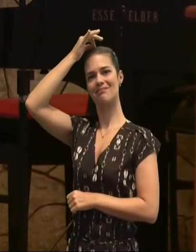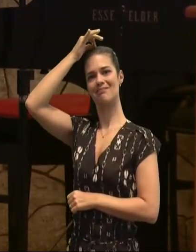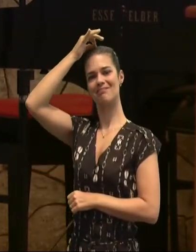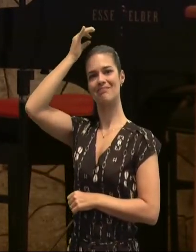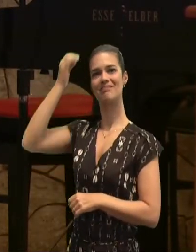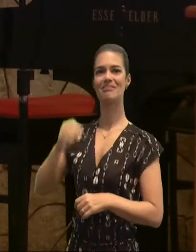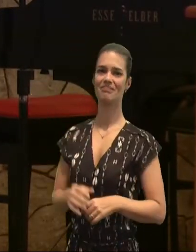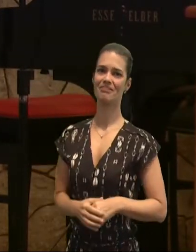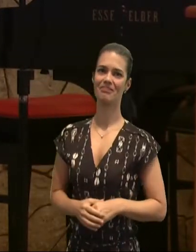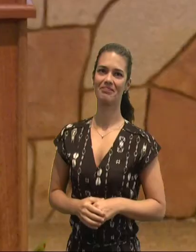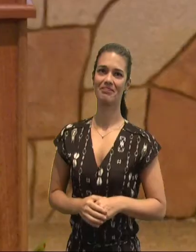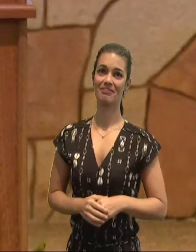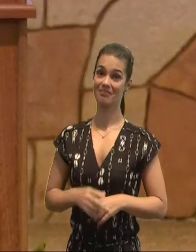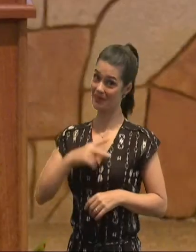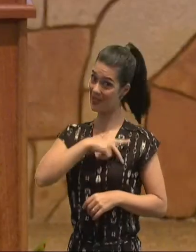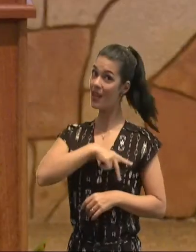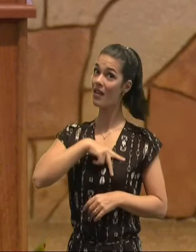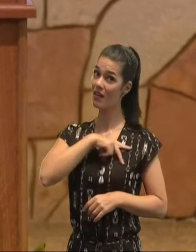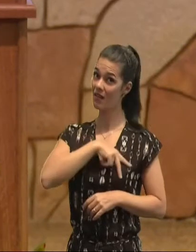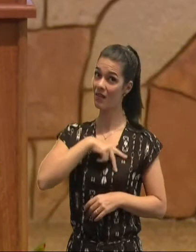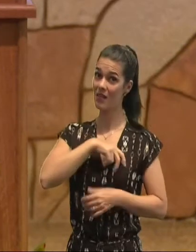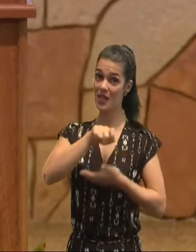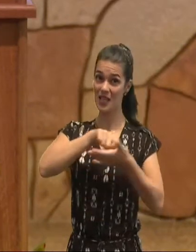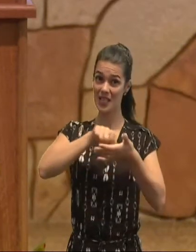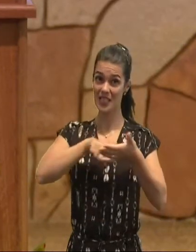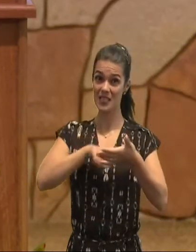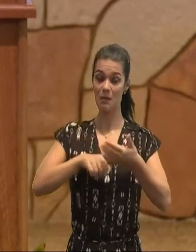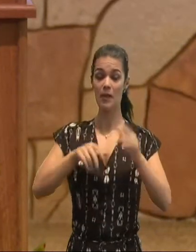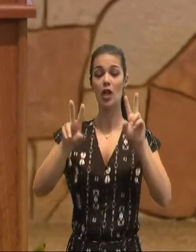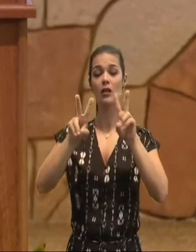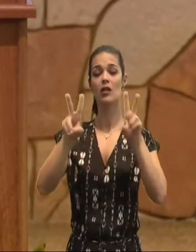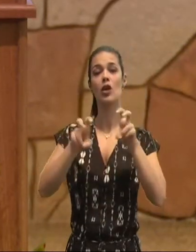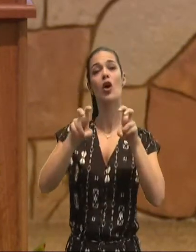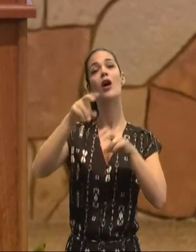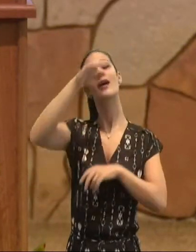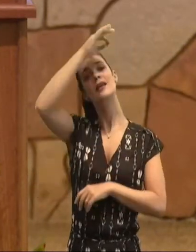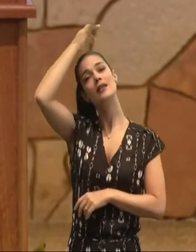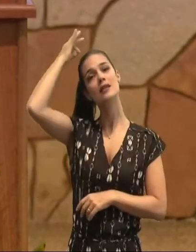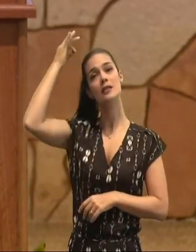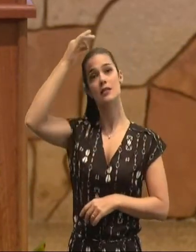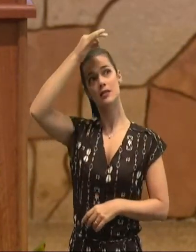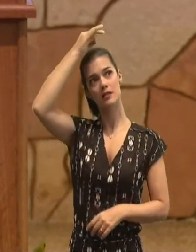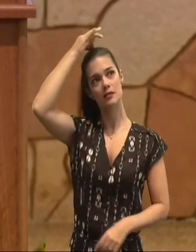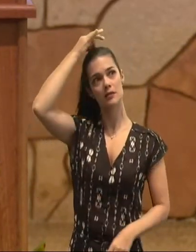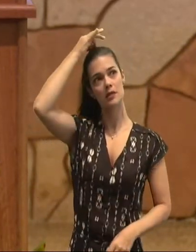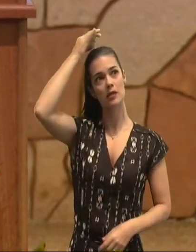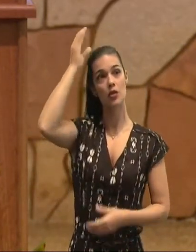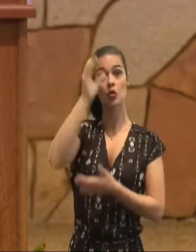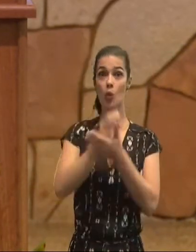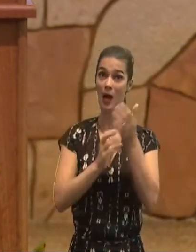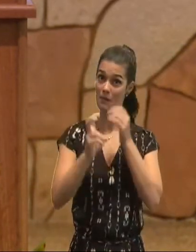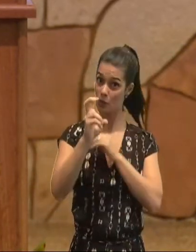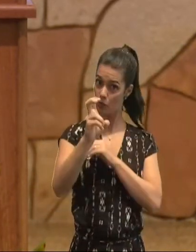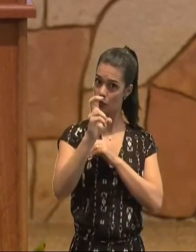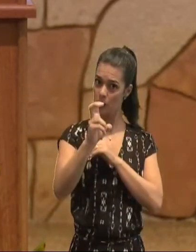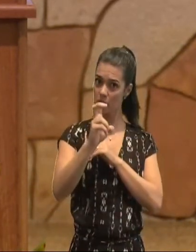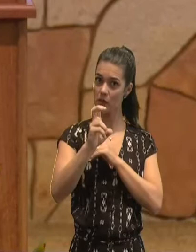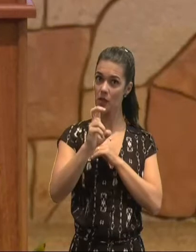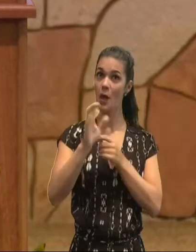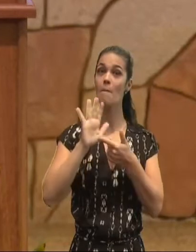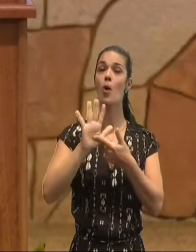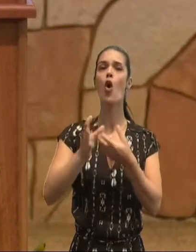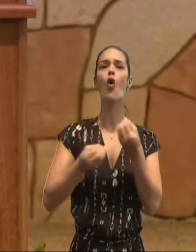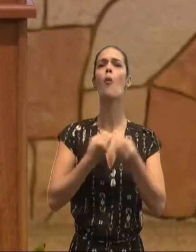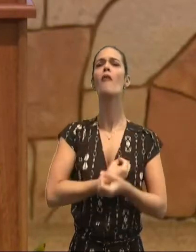e Paulo, falando justamente, do Espírito, ele mostra, no final, do capítulo 5, qual é a nossa nova realidade,